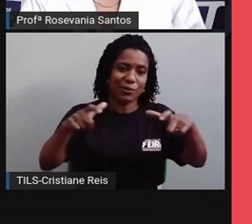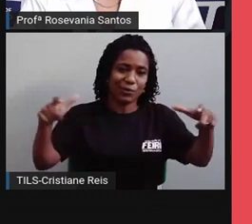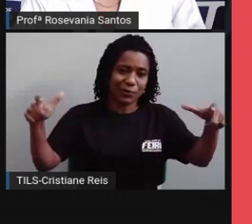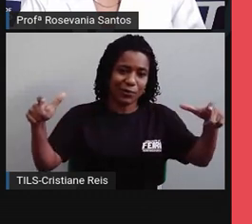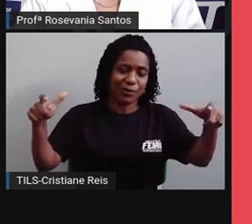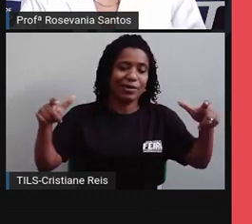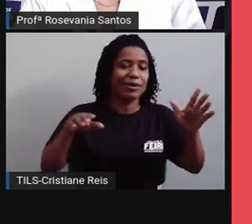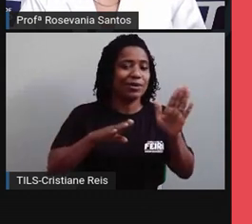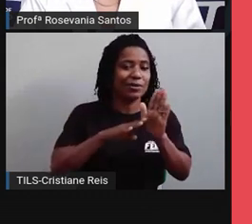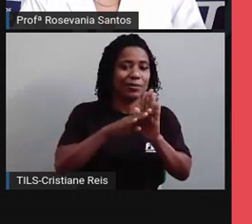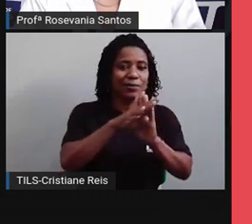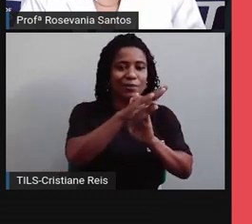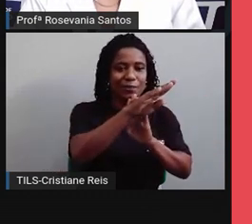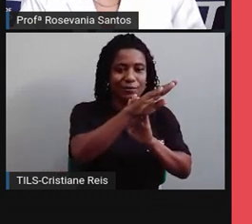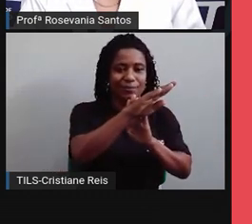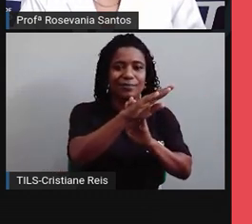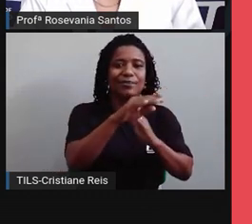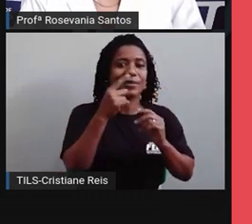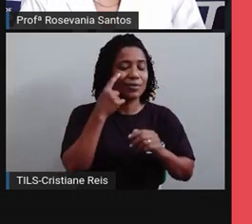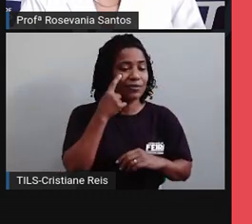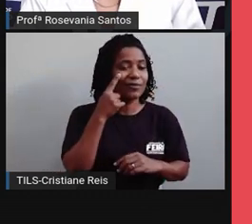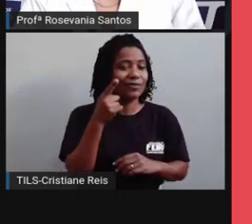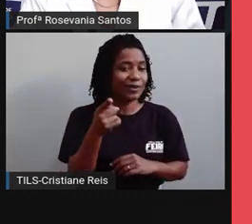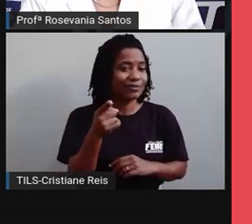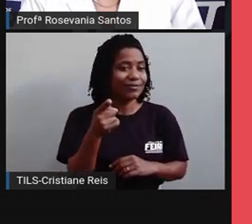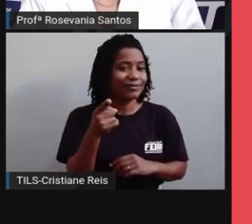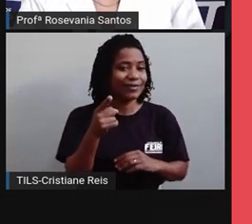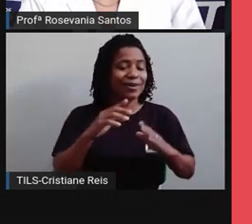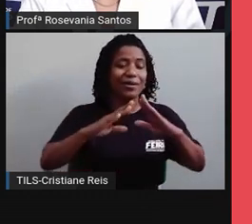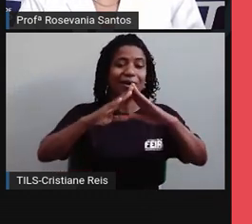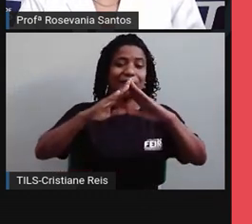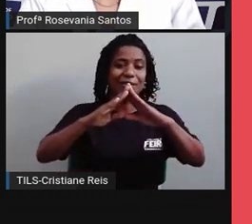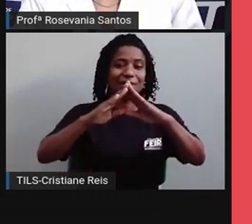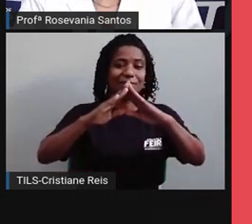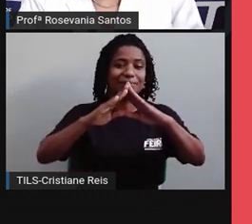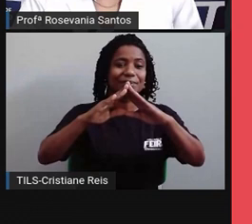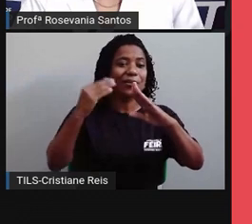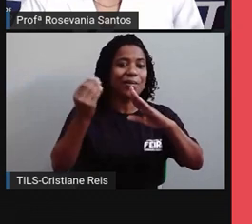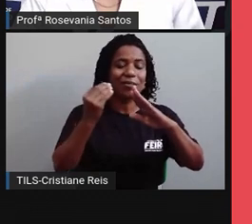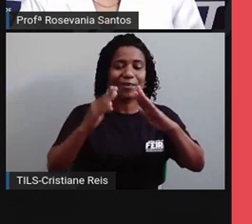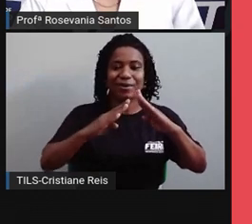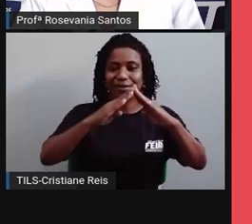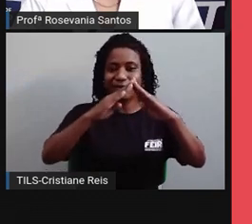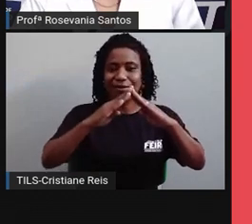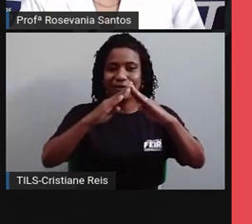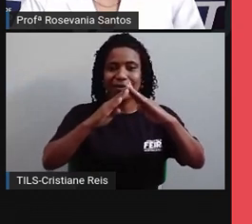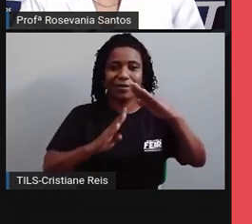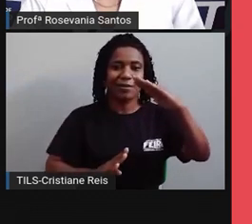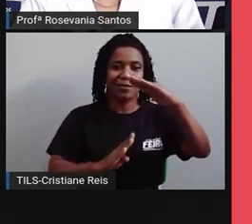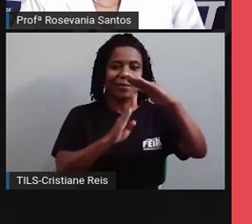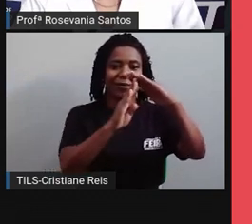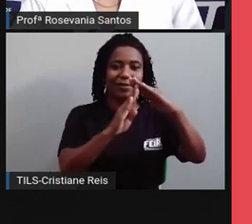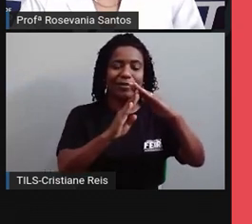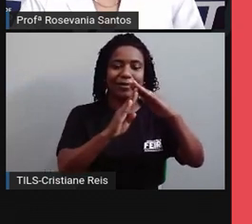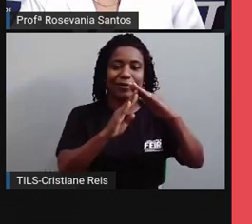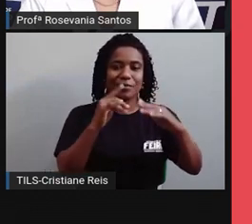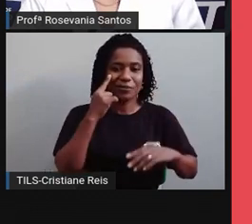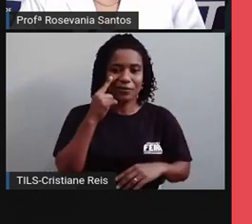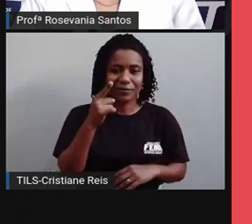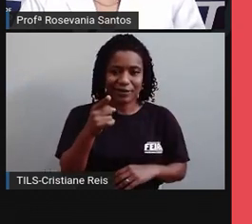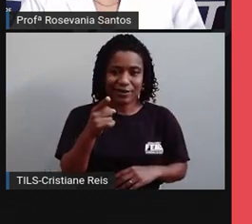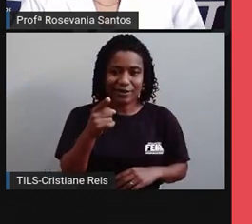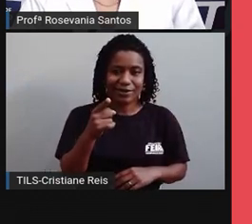pessoas que morreram, e em compensação, olha o nosso topo da pirâmide, olha, vamos observar só o topo das pirâmides aqui, que é a população mais idosa,